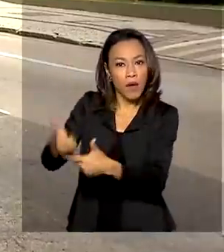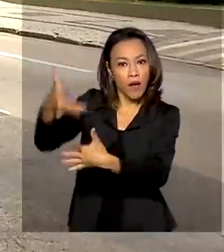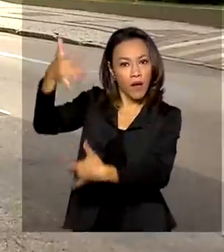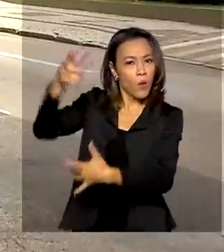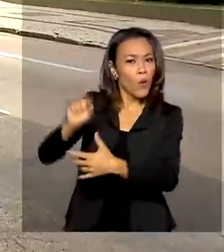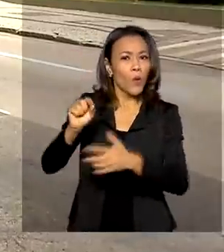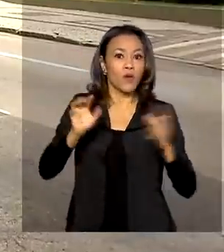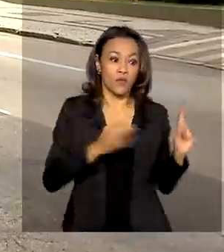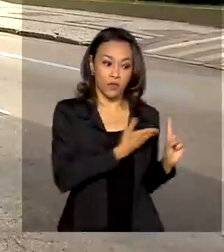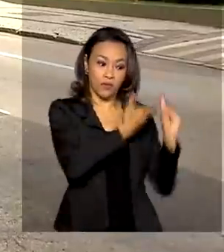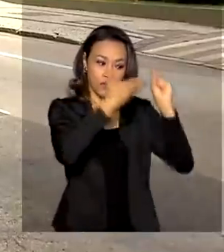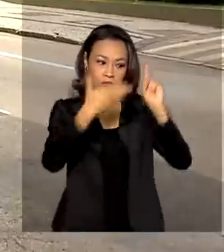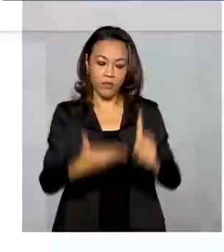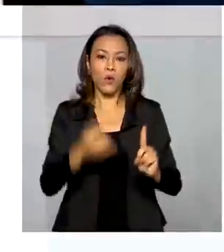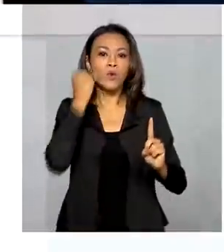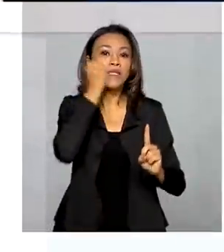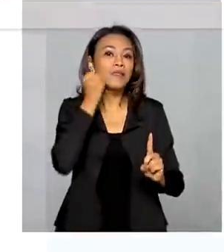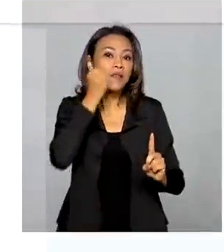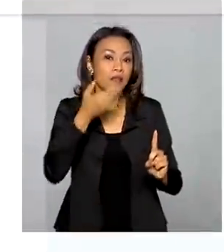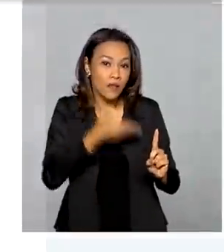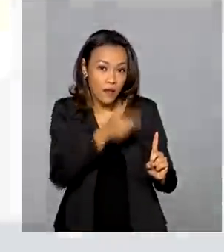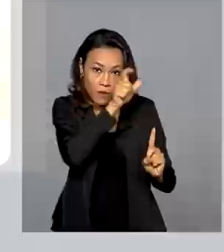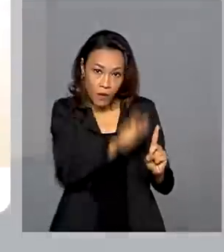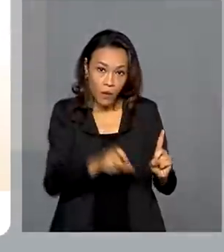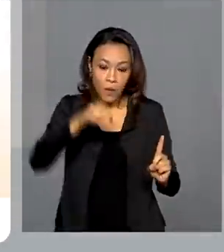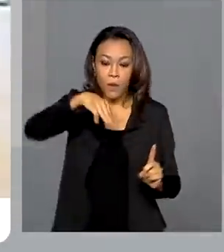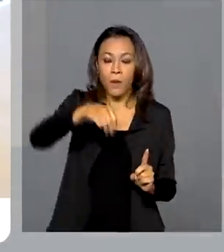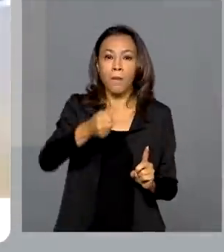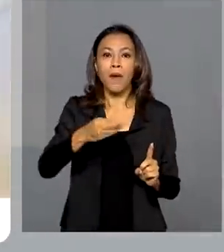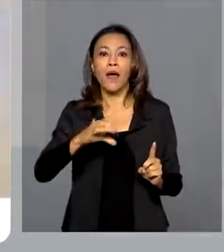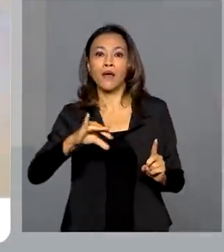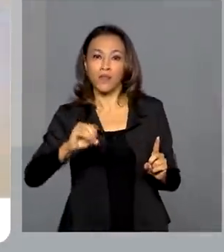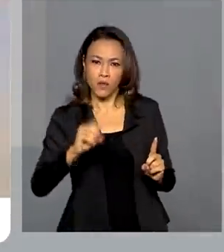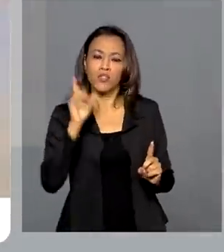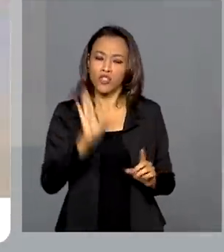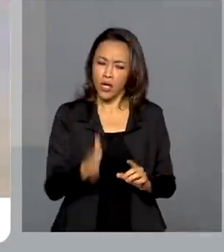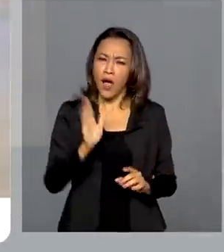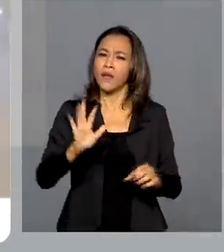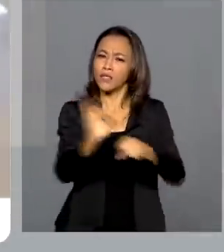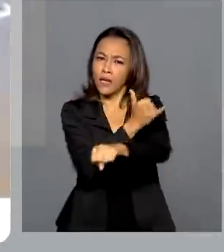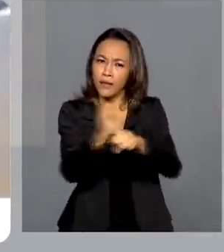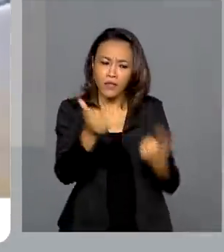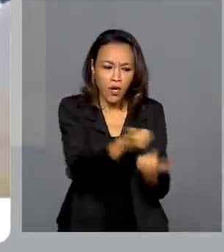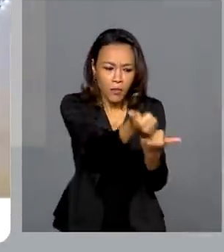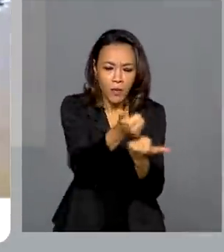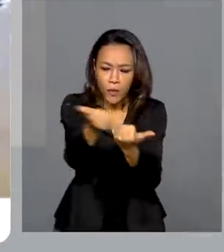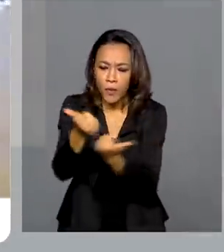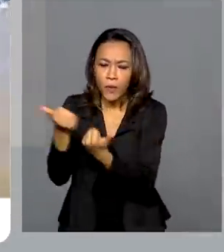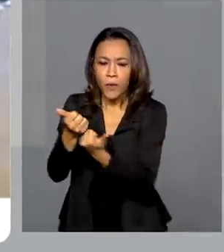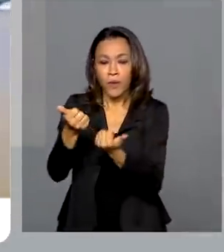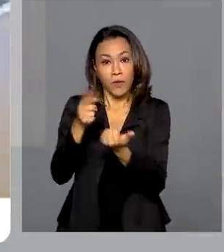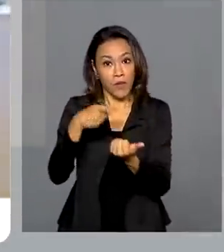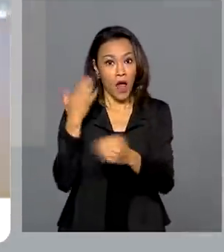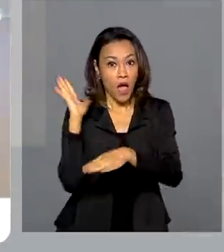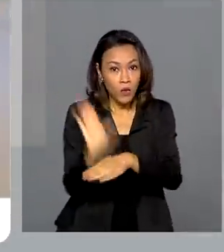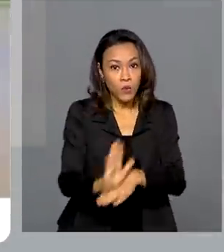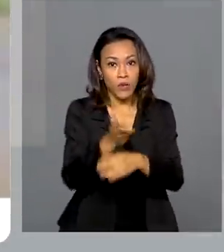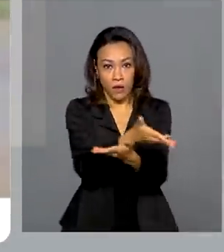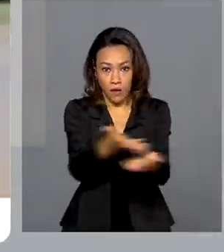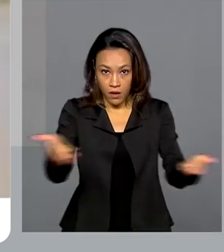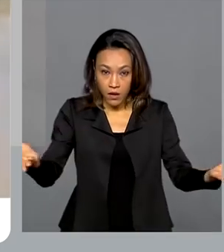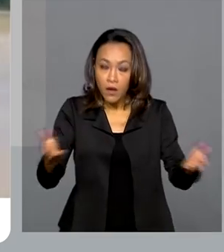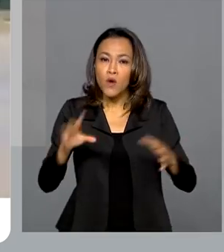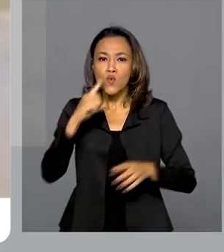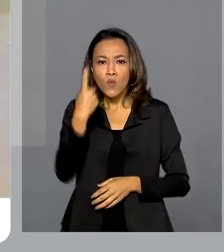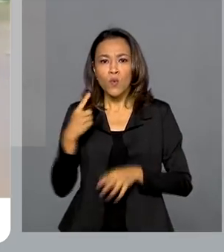senador Márcio Bittar. Bolsonaro afirmou que medidas de socorro estão sendo tomadas pelo Ministério de Desenvolvimento Regional. Uma equipe